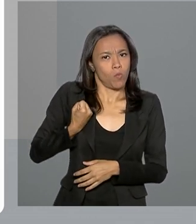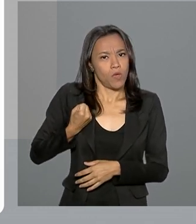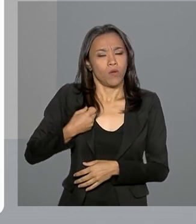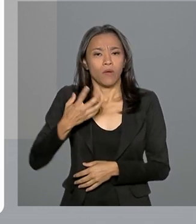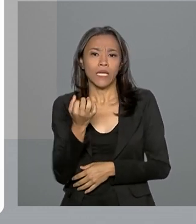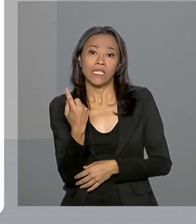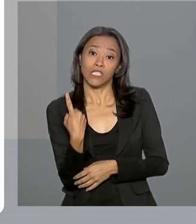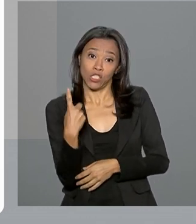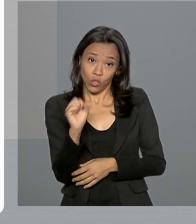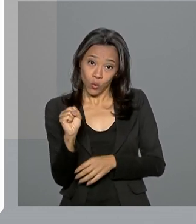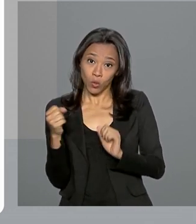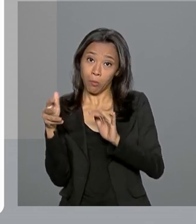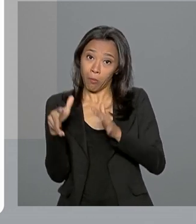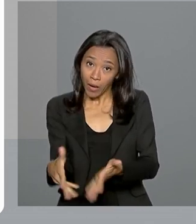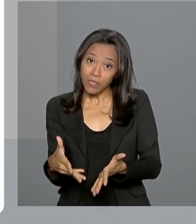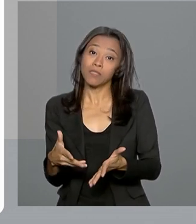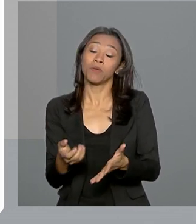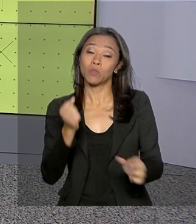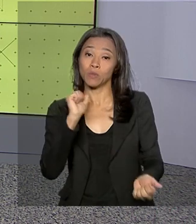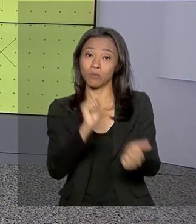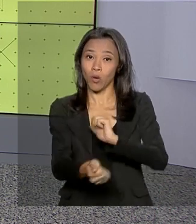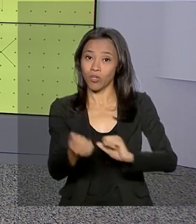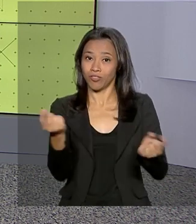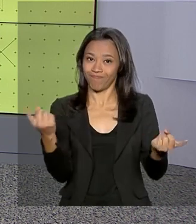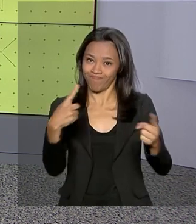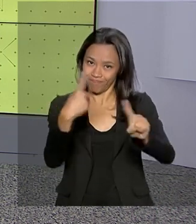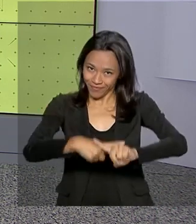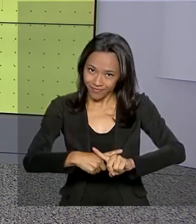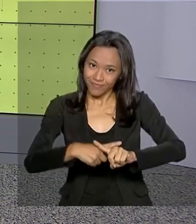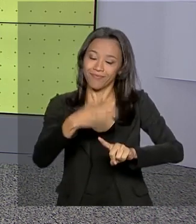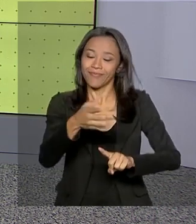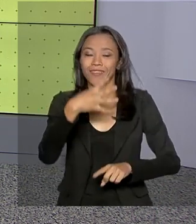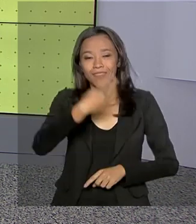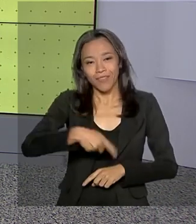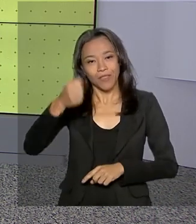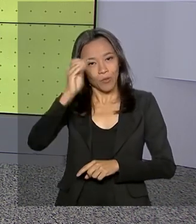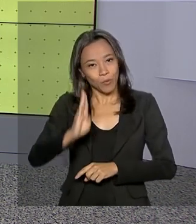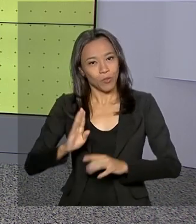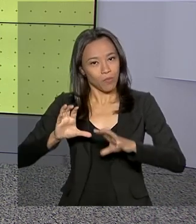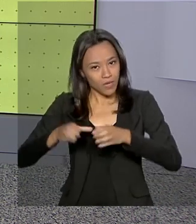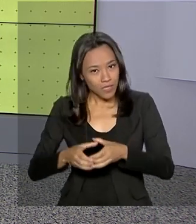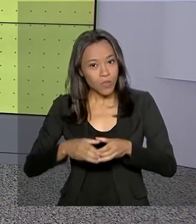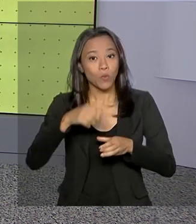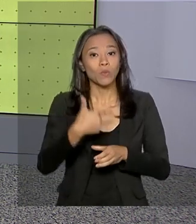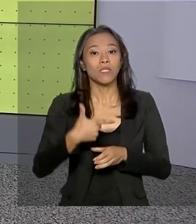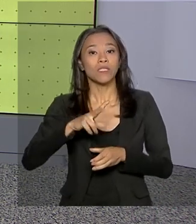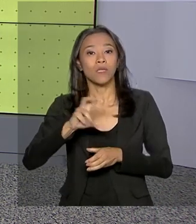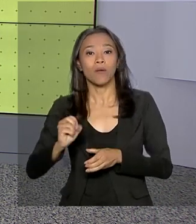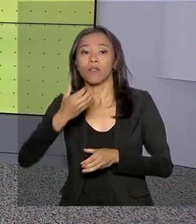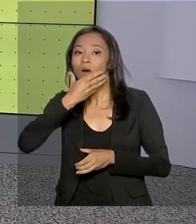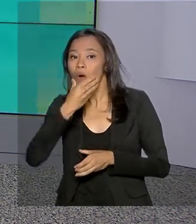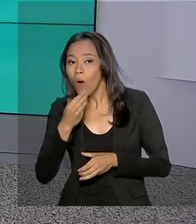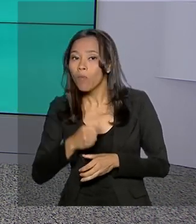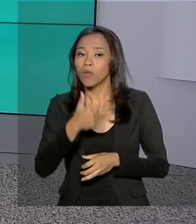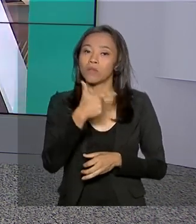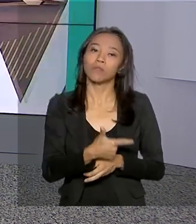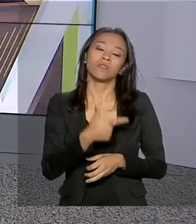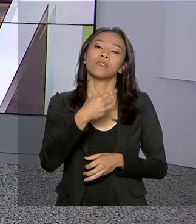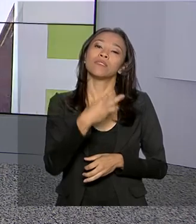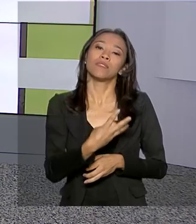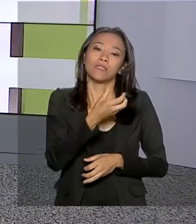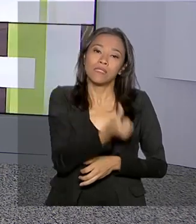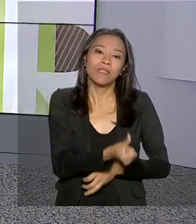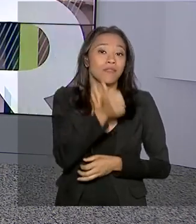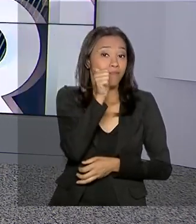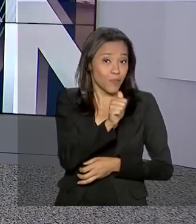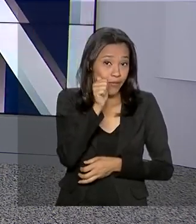18 participações em Jogos Pan-Americanos. A delegação brasileira conta com 250 homens e 236